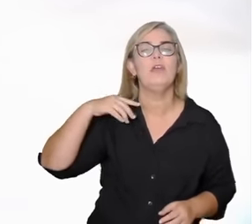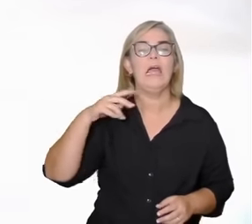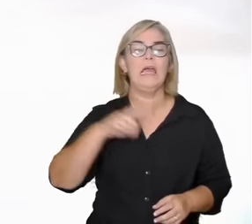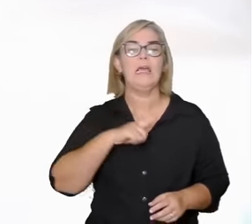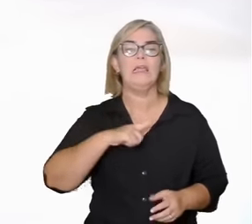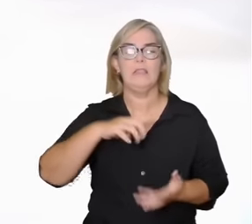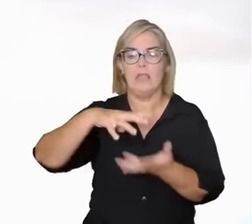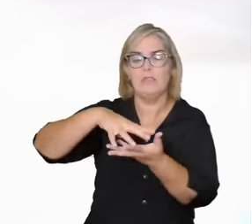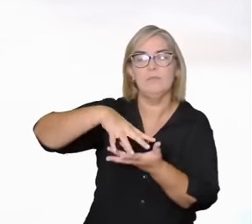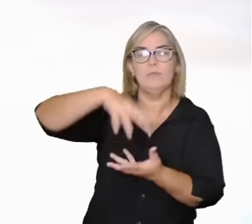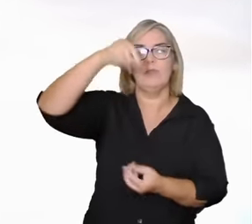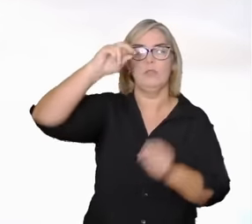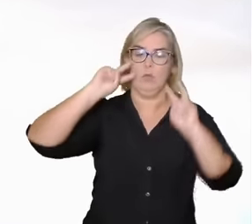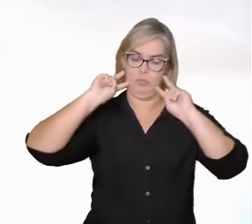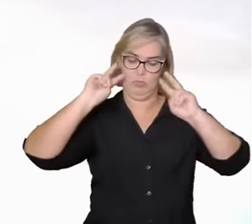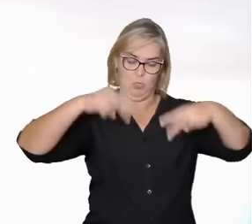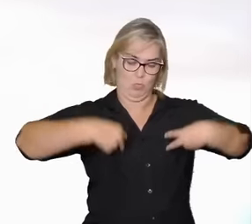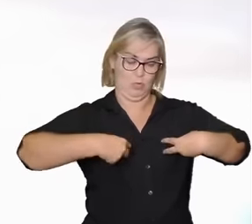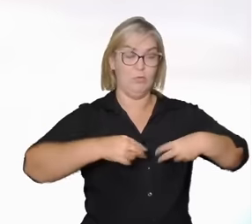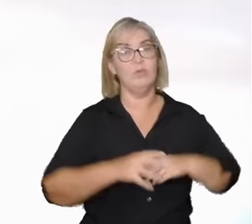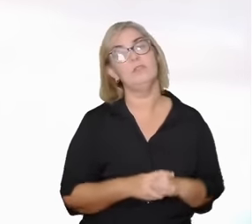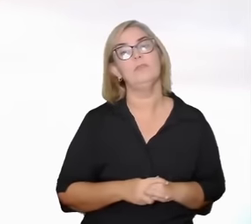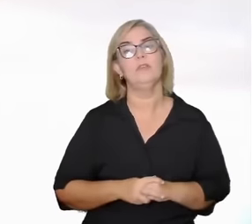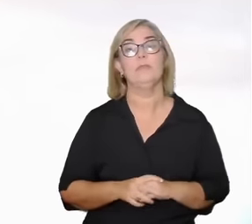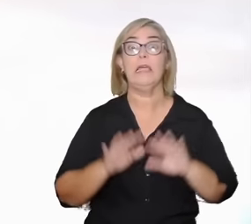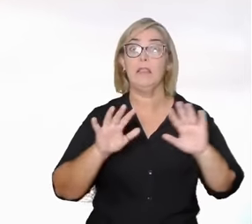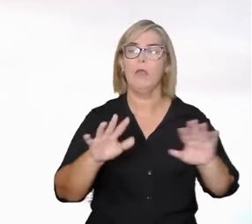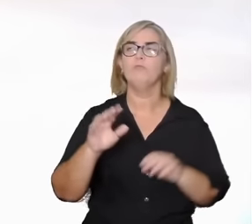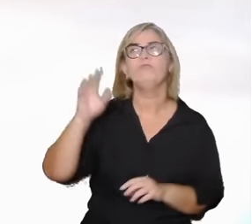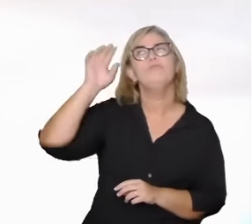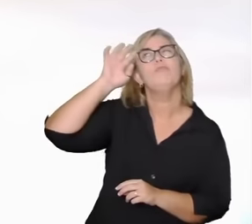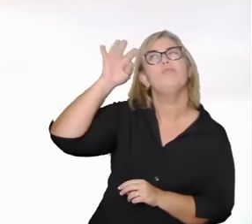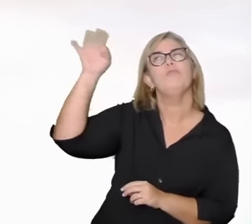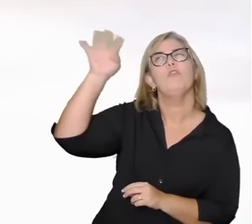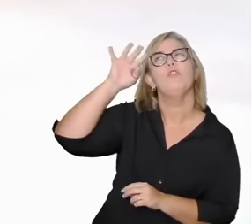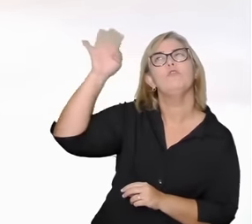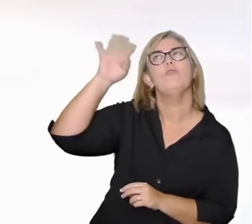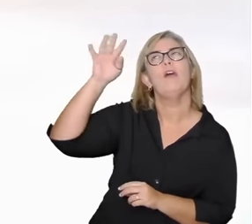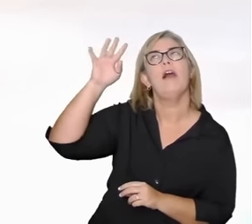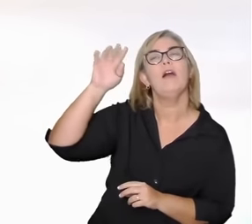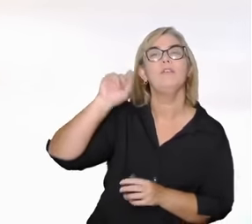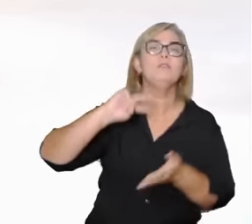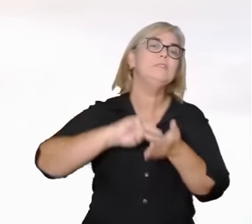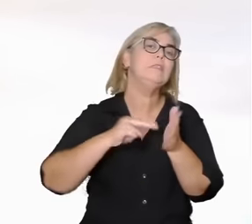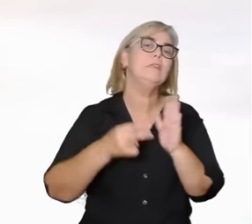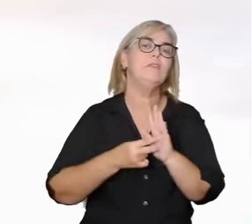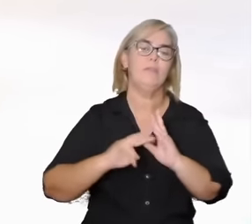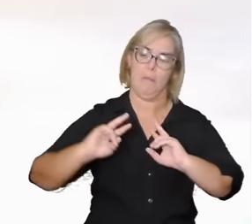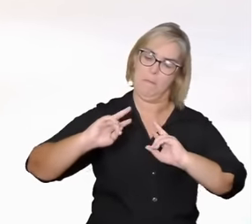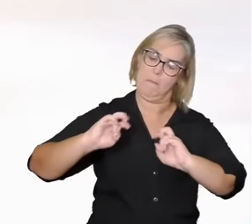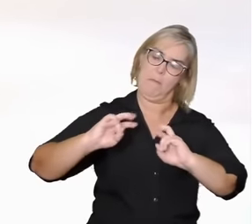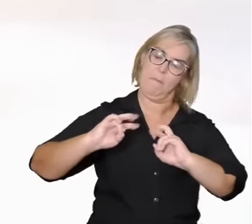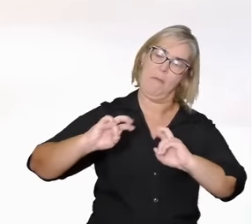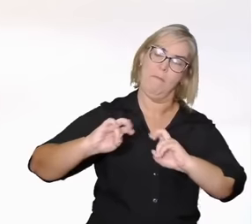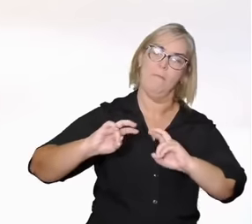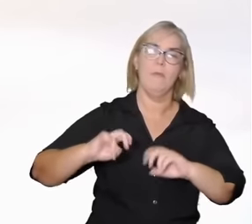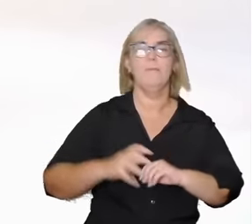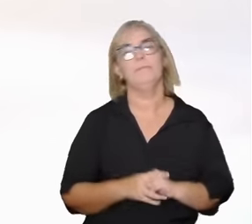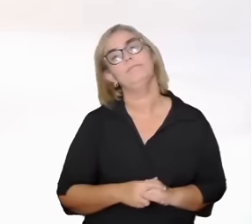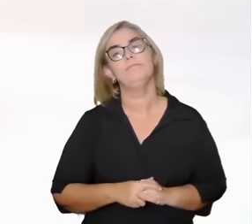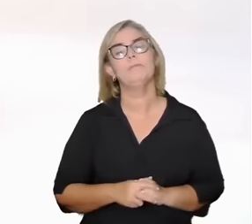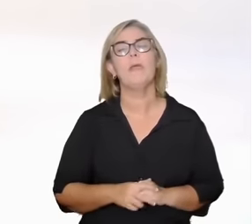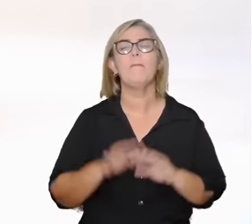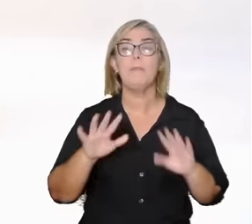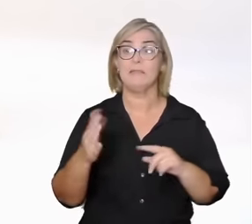autoconhecimento assim filosofar é buscar saber quem somos para nos auxiliar nessa jornada o